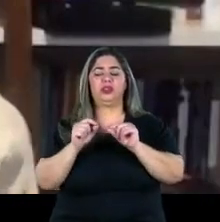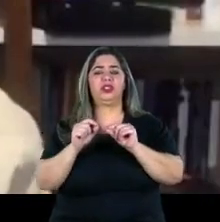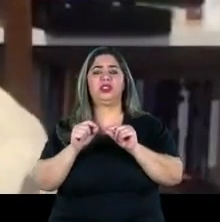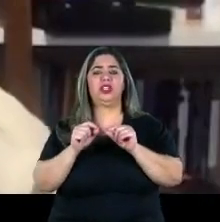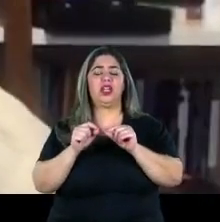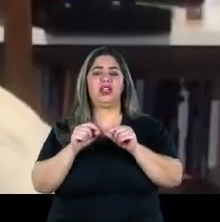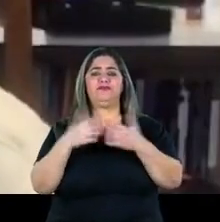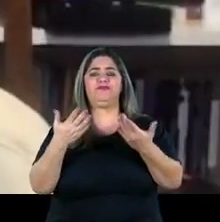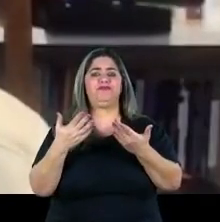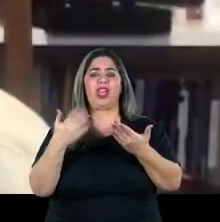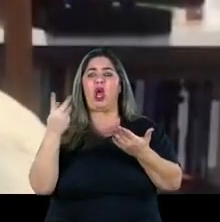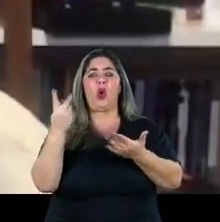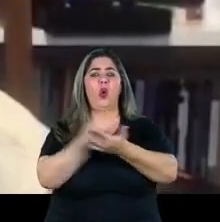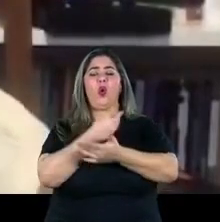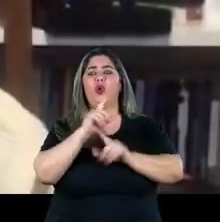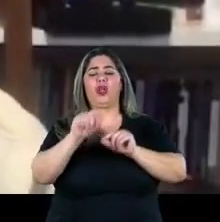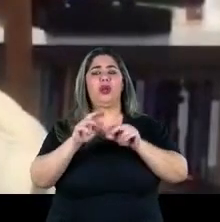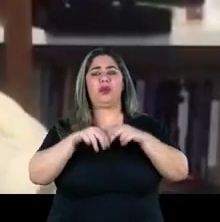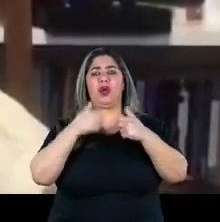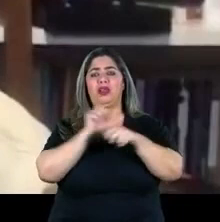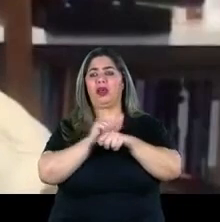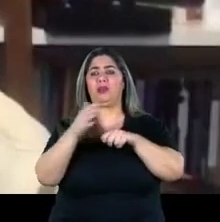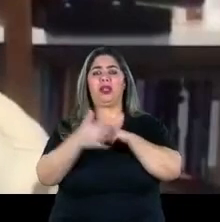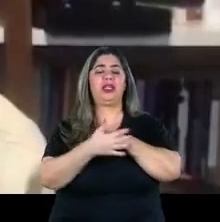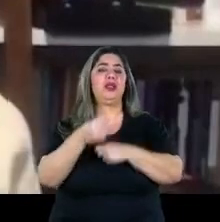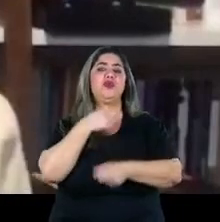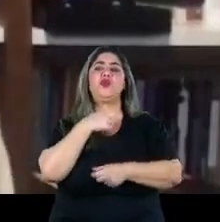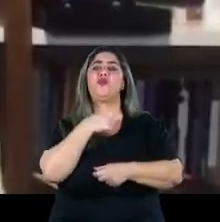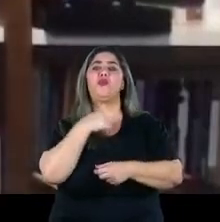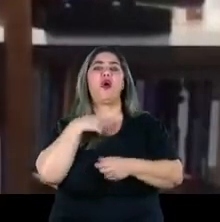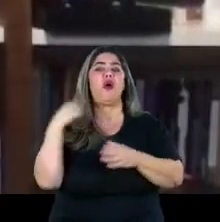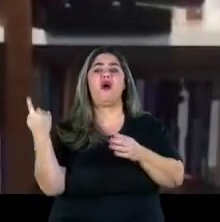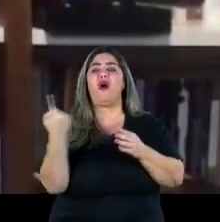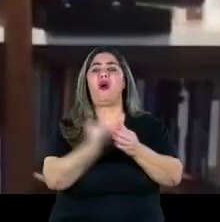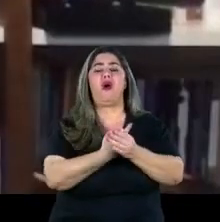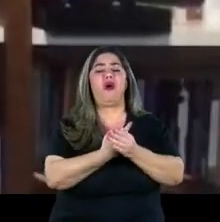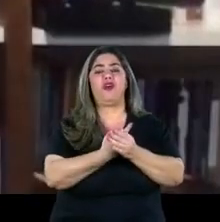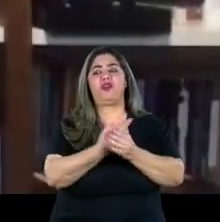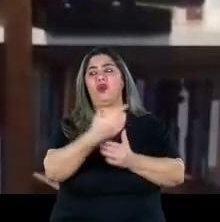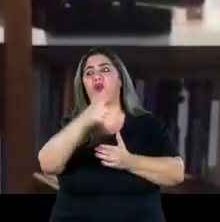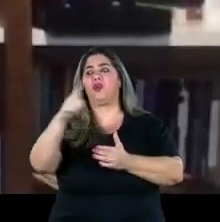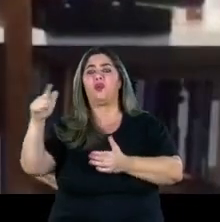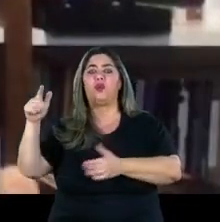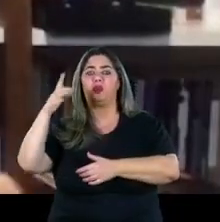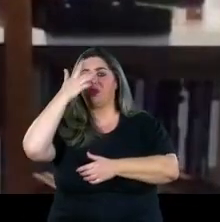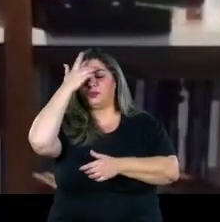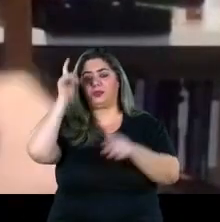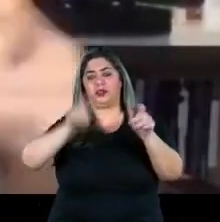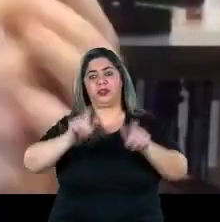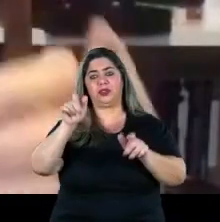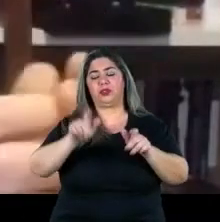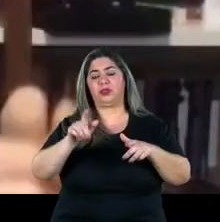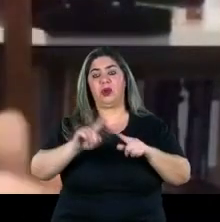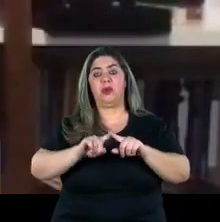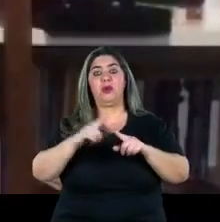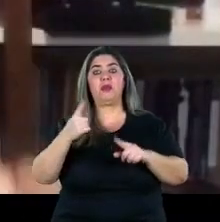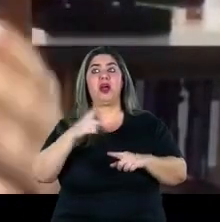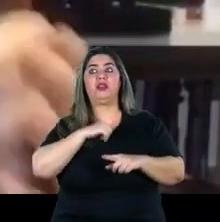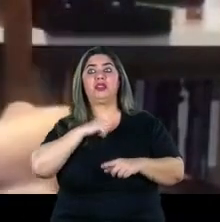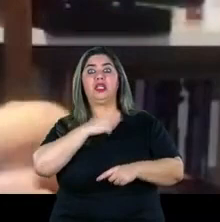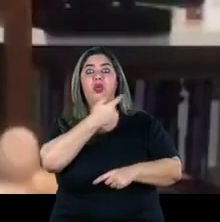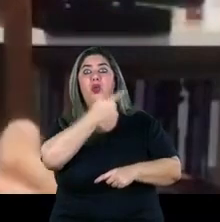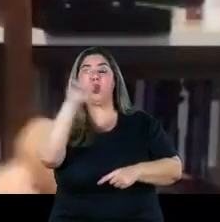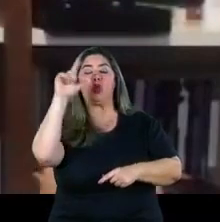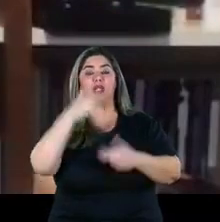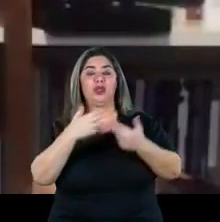imputados nesse momento pela pandemia sem dúvida nenhuma mas além disso temos outras amputações